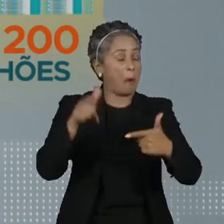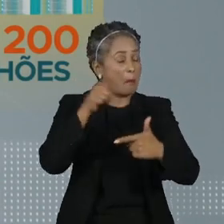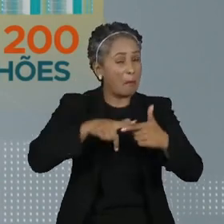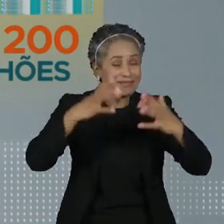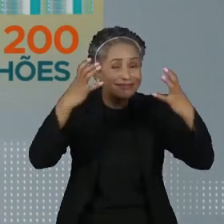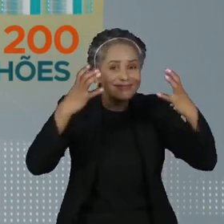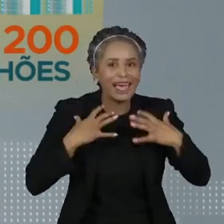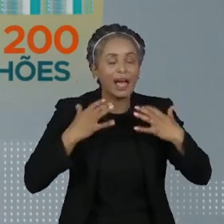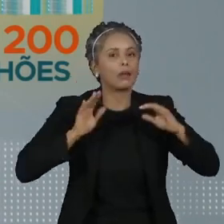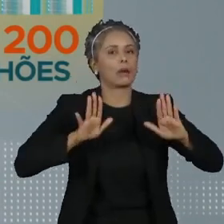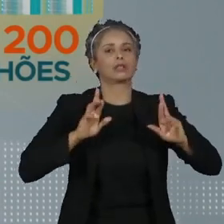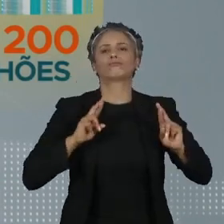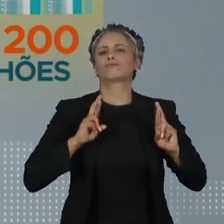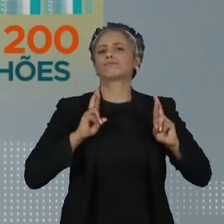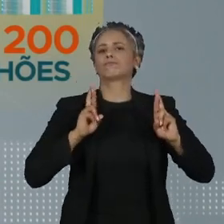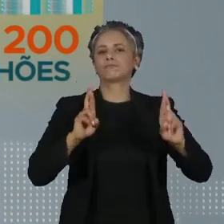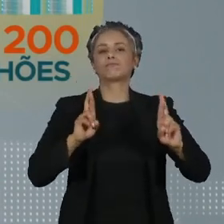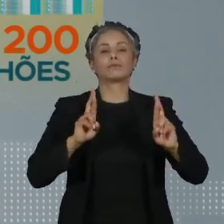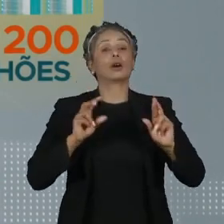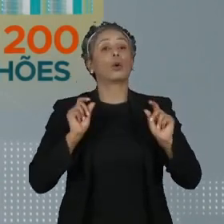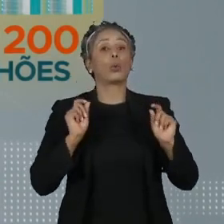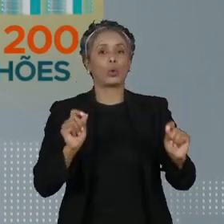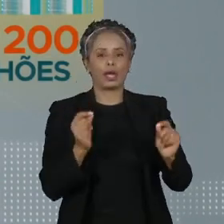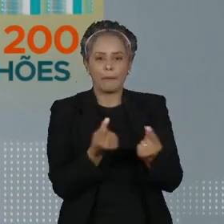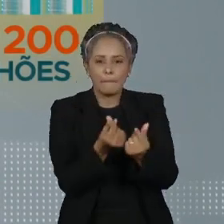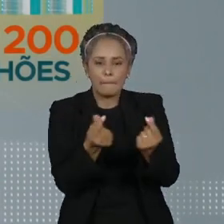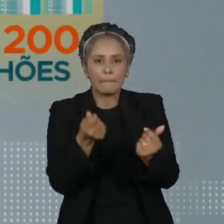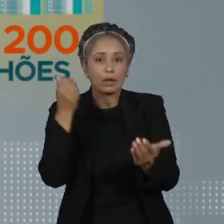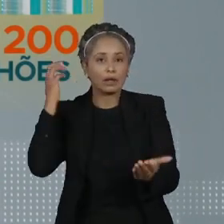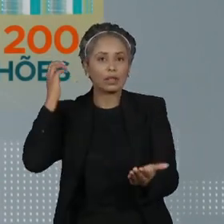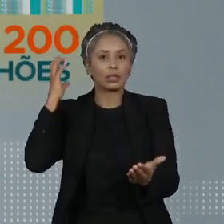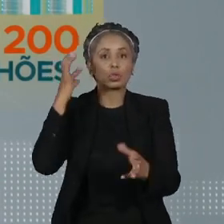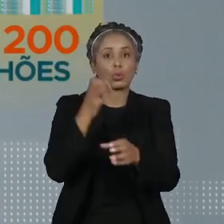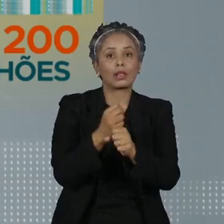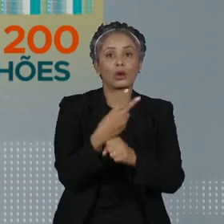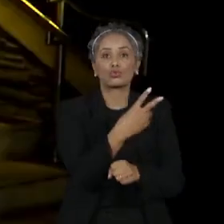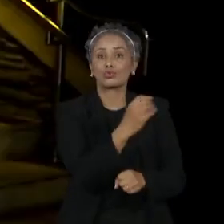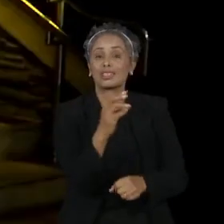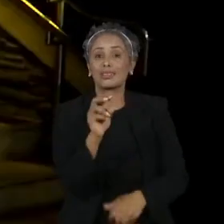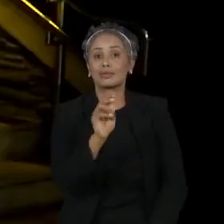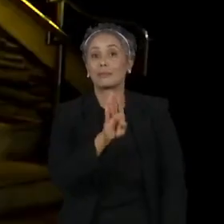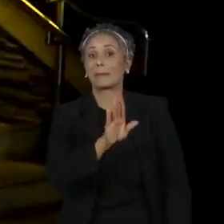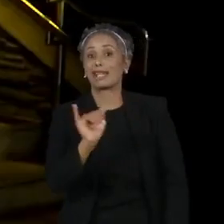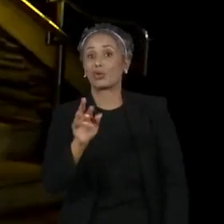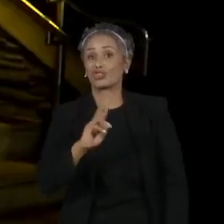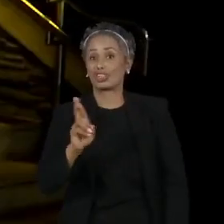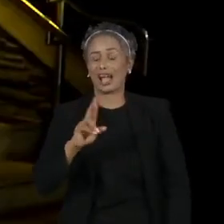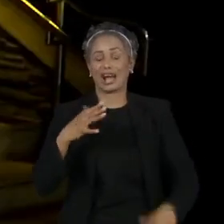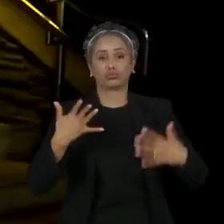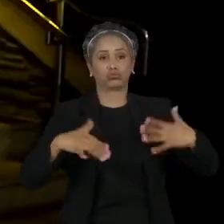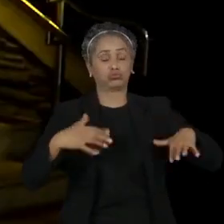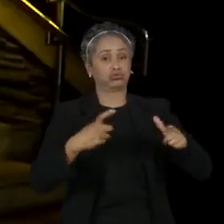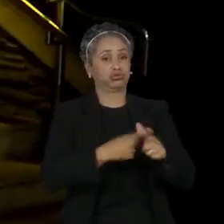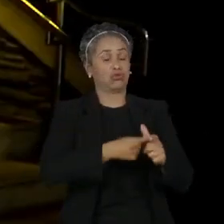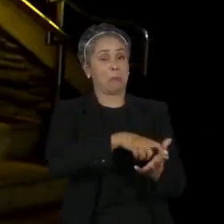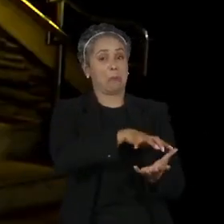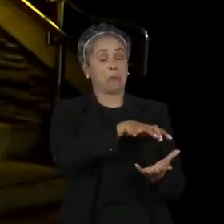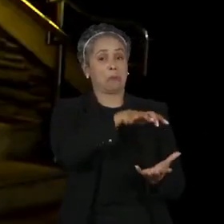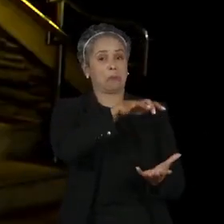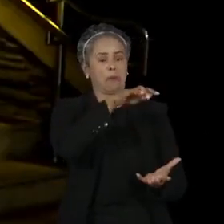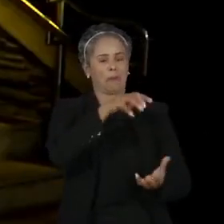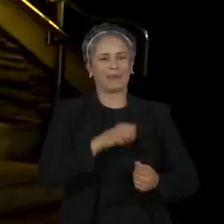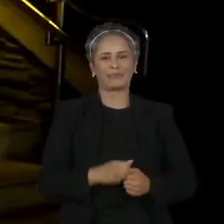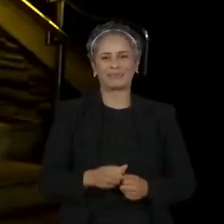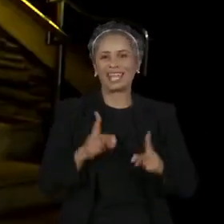é que o valor total chegue a 200 bilhões de reais. É como se o cidadão comum decidisse pagar